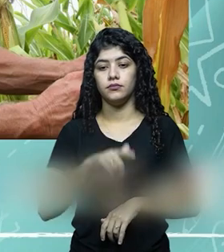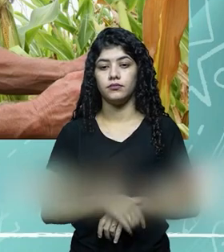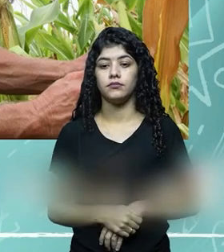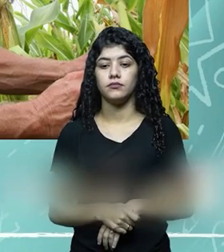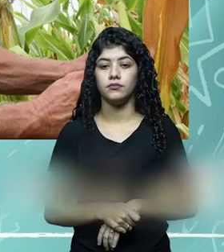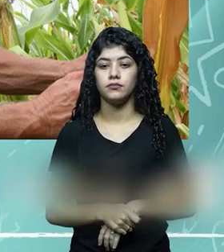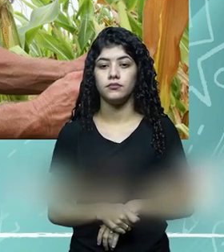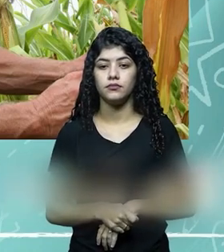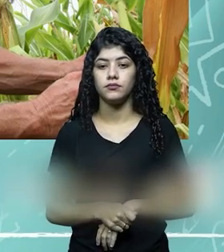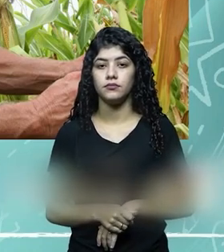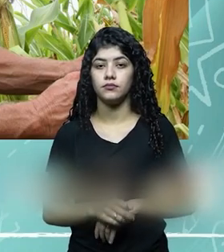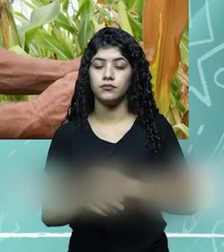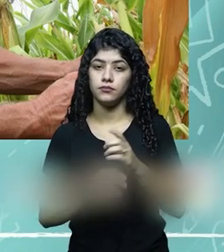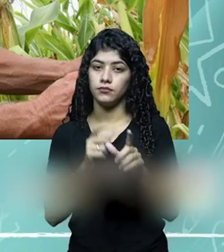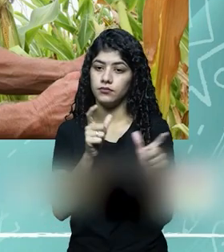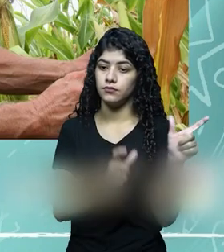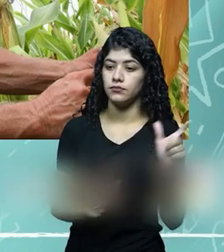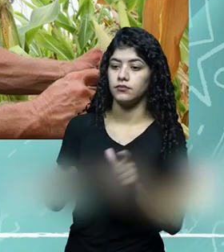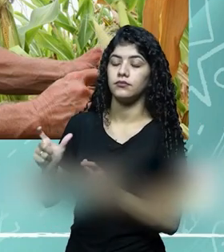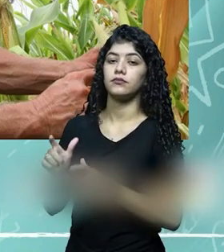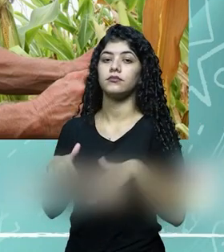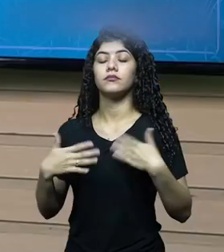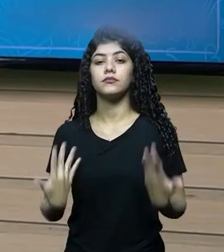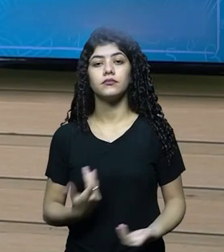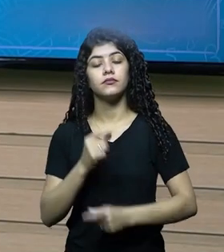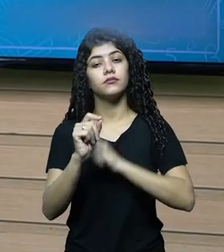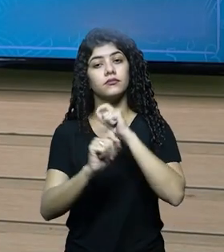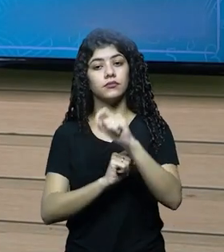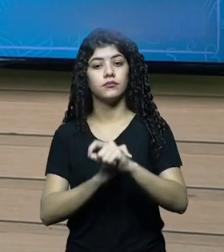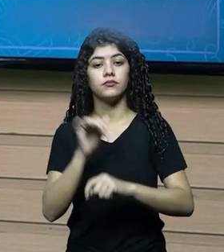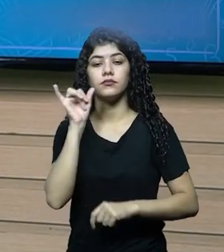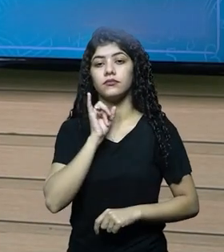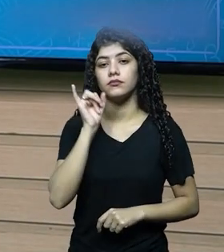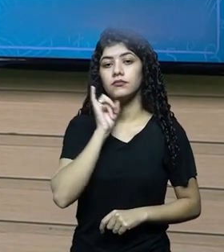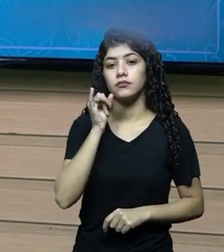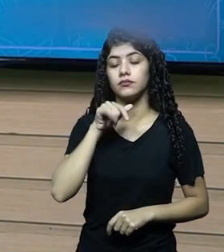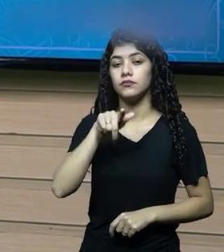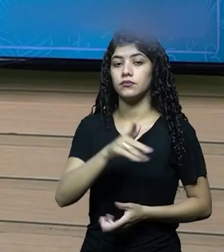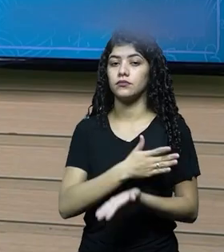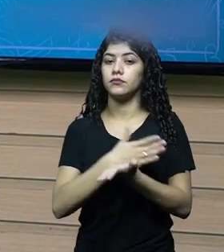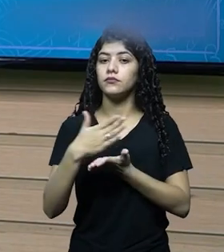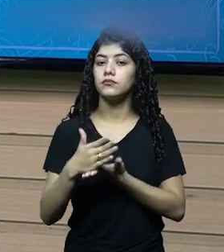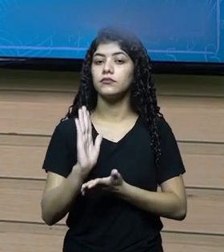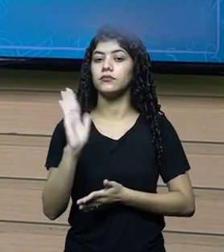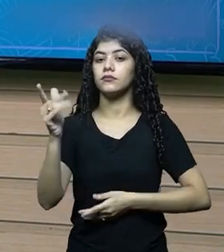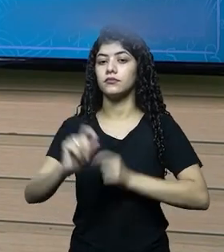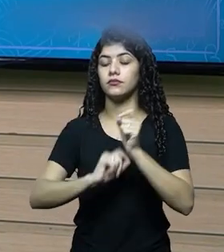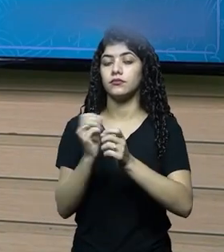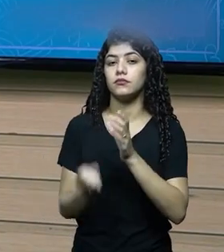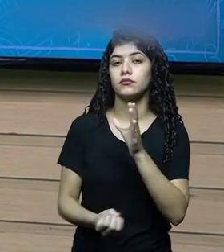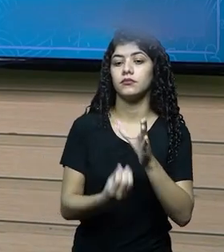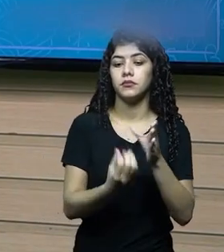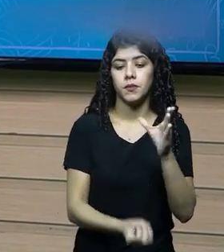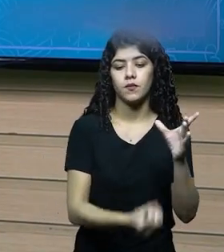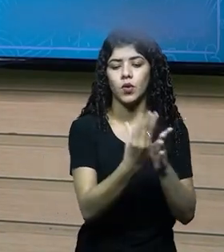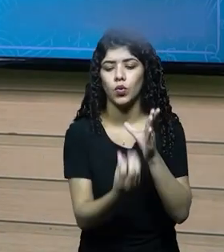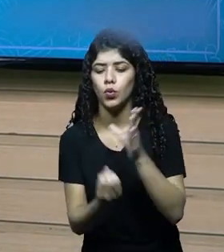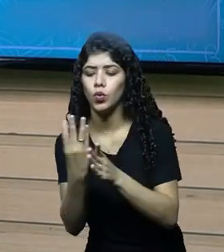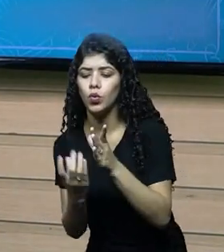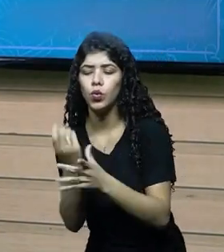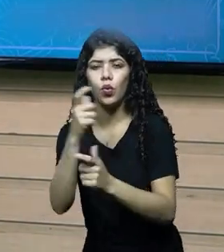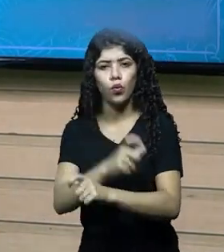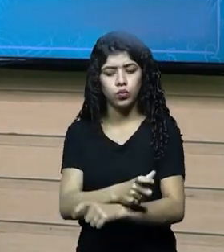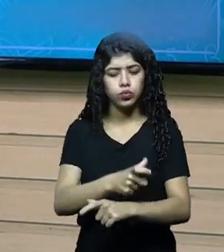poderá ser revista a cada período. Então, por exemplo, quando você começa uma produção em larga escala